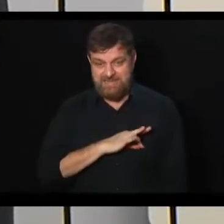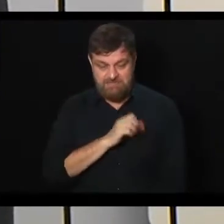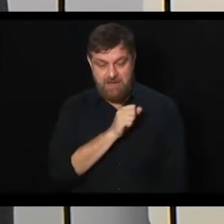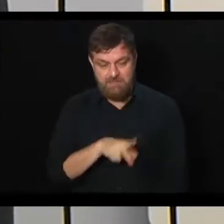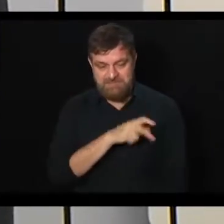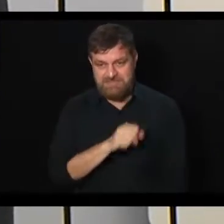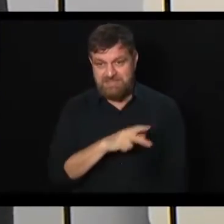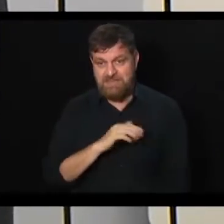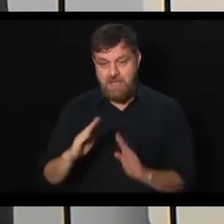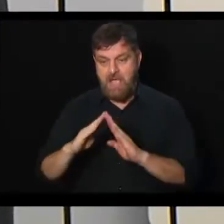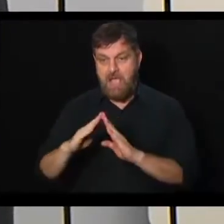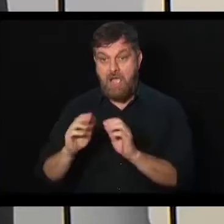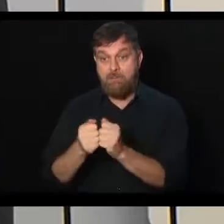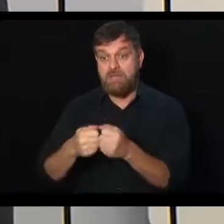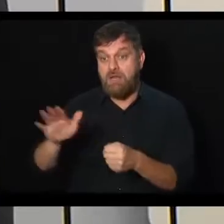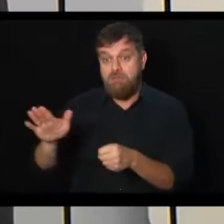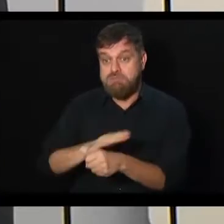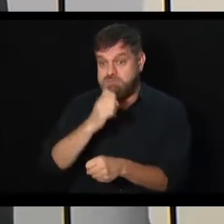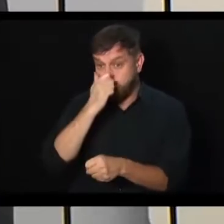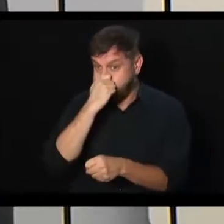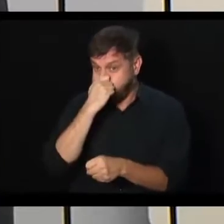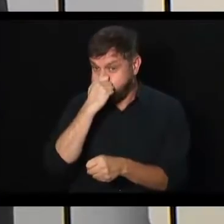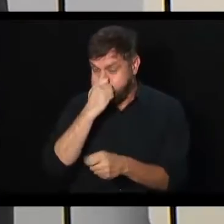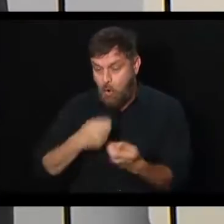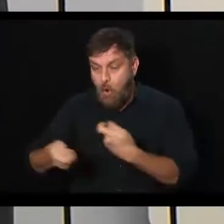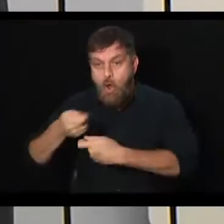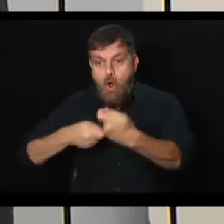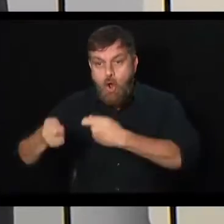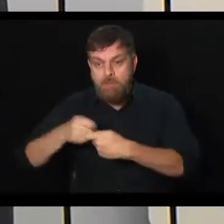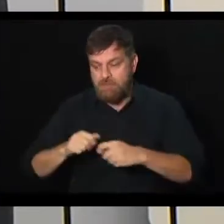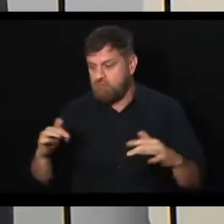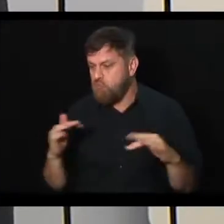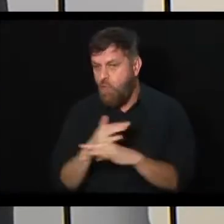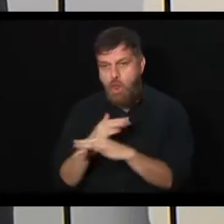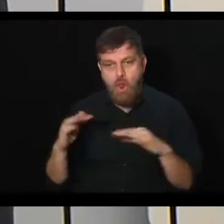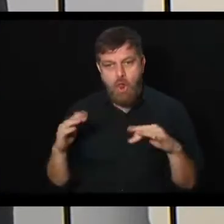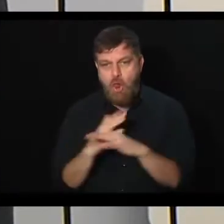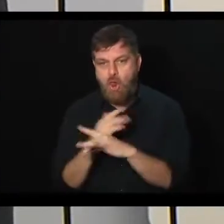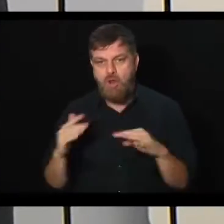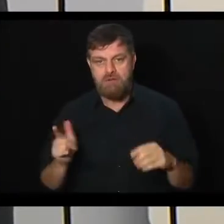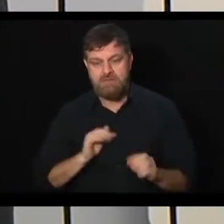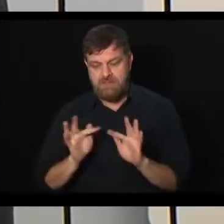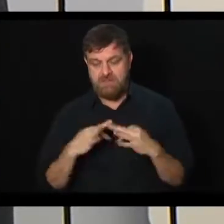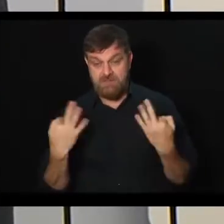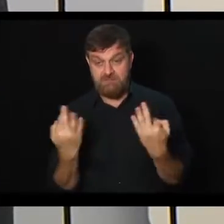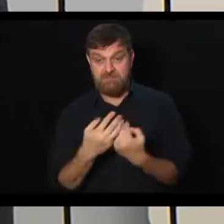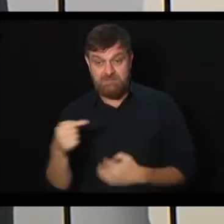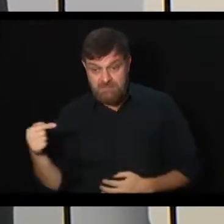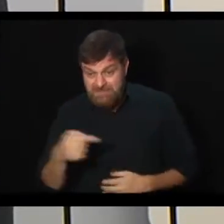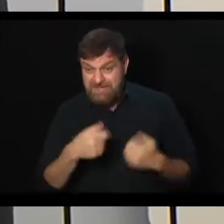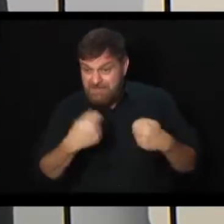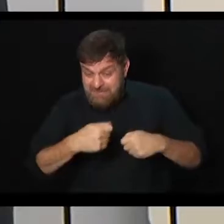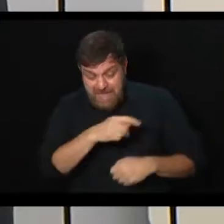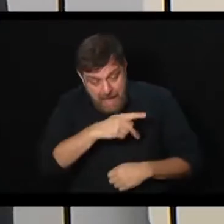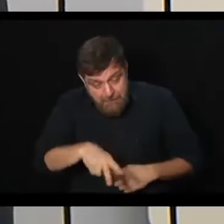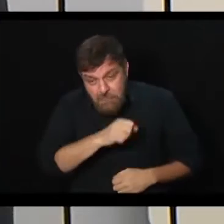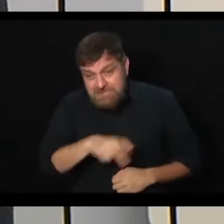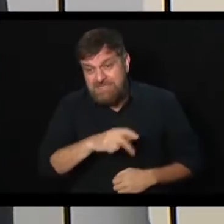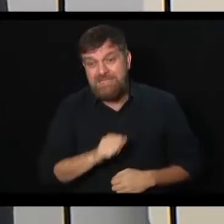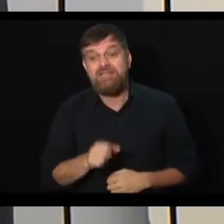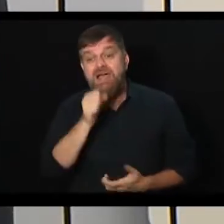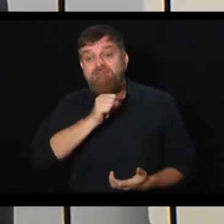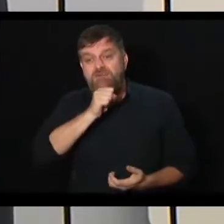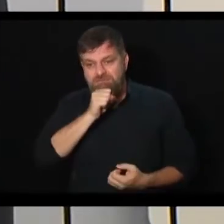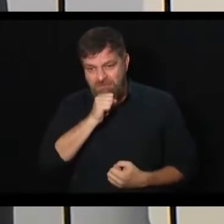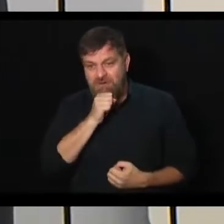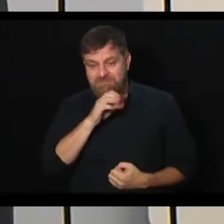benefício, é quando os comércios se movimentam, muitas famílias são sustentadas pela aposentadoria da avó.